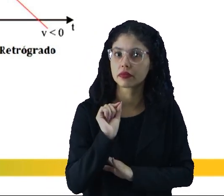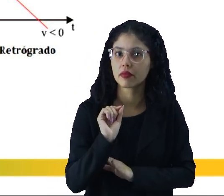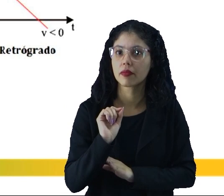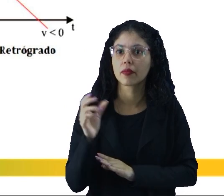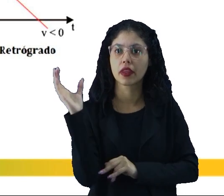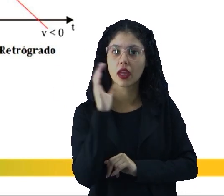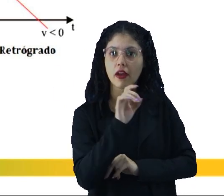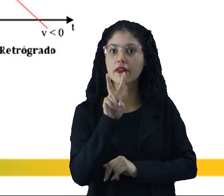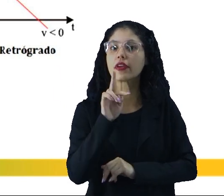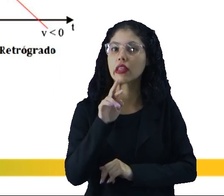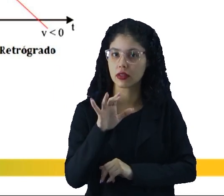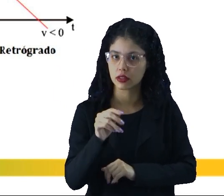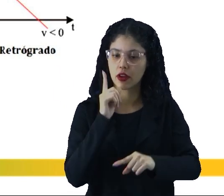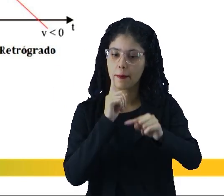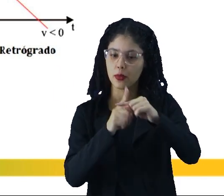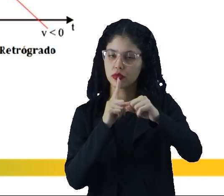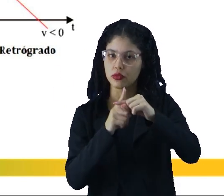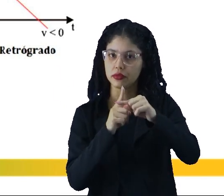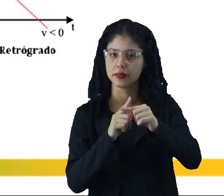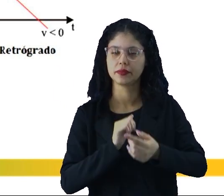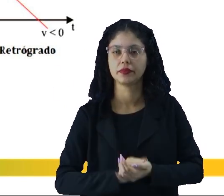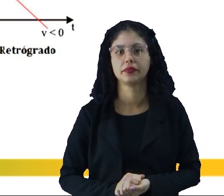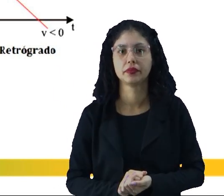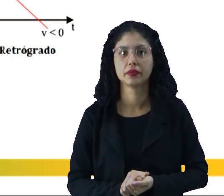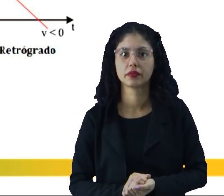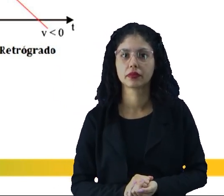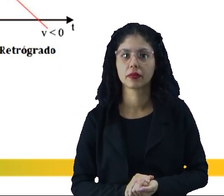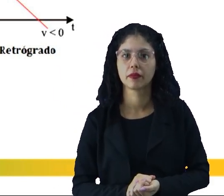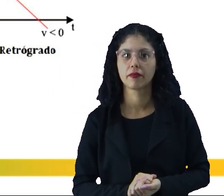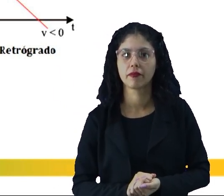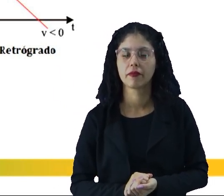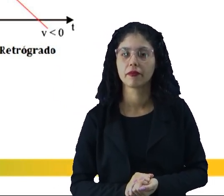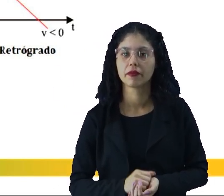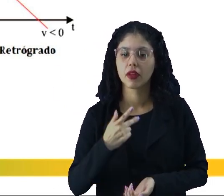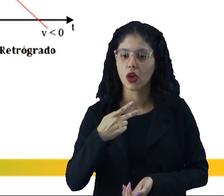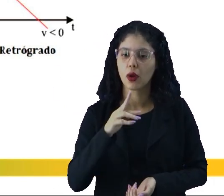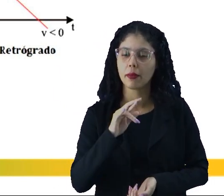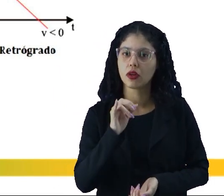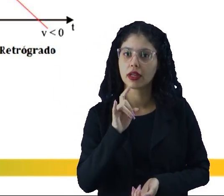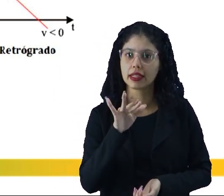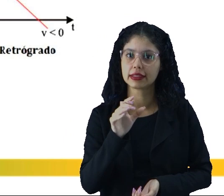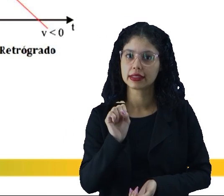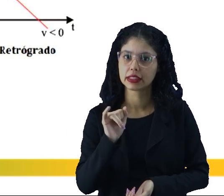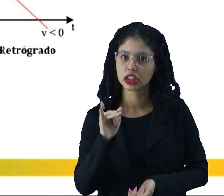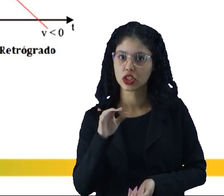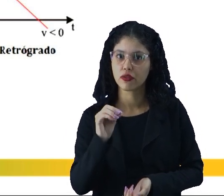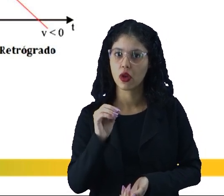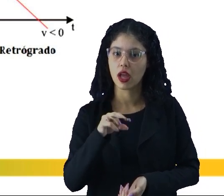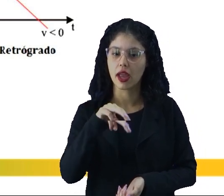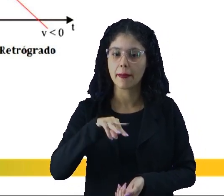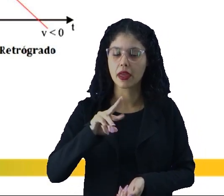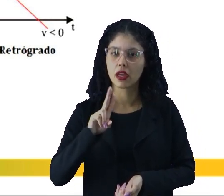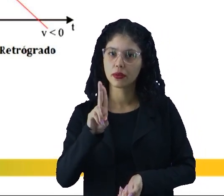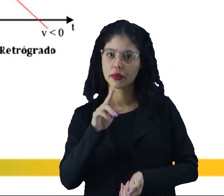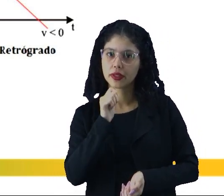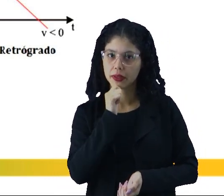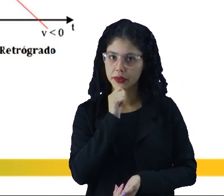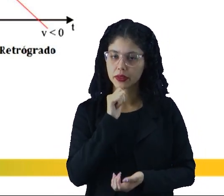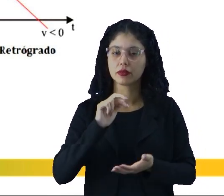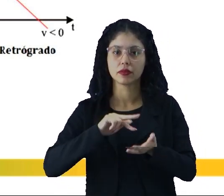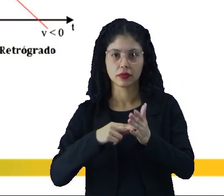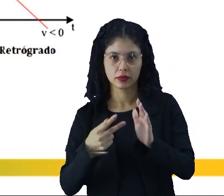velocidade é positiva. Então, o movimento progressivo dentro do MRU significa